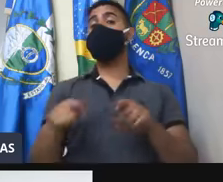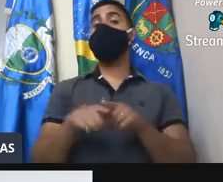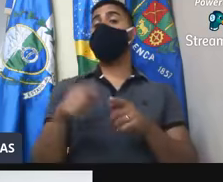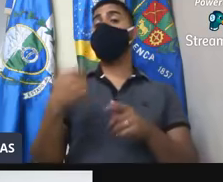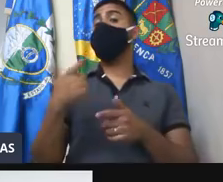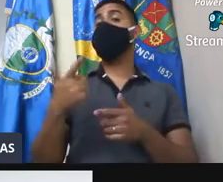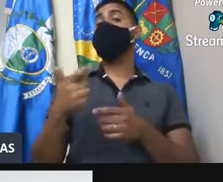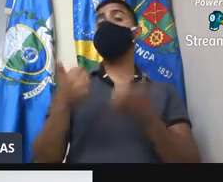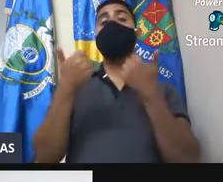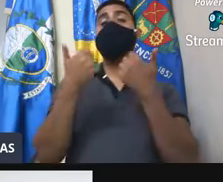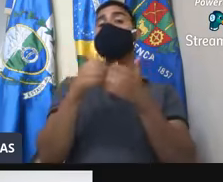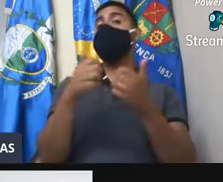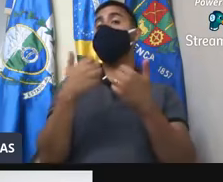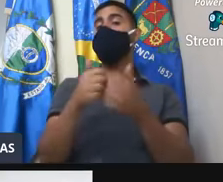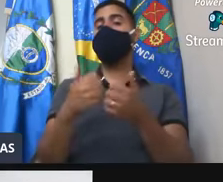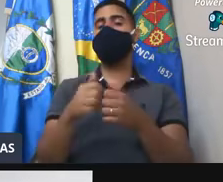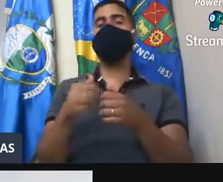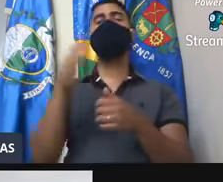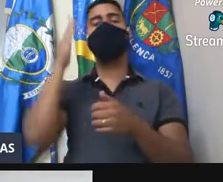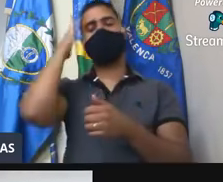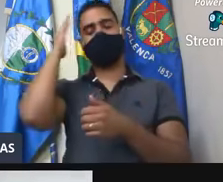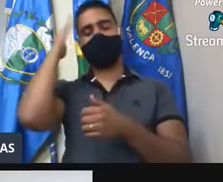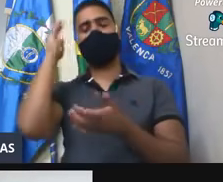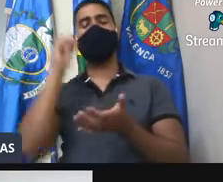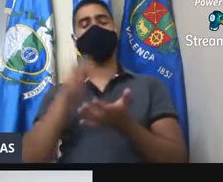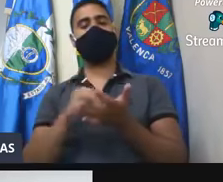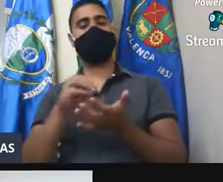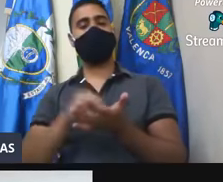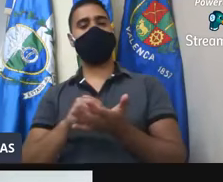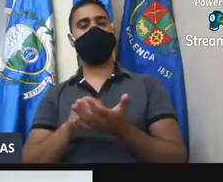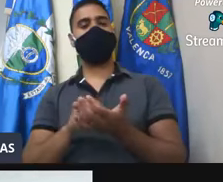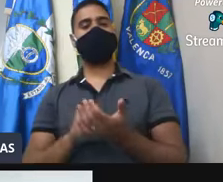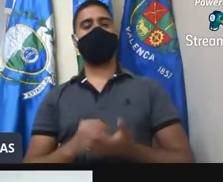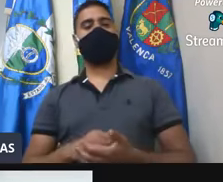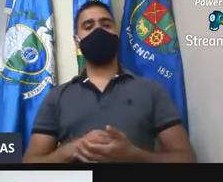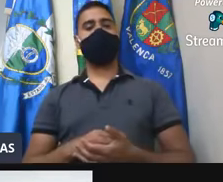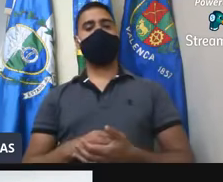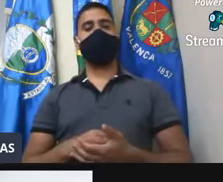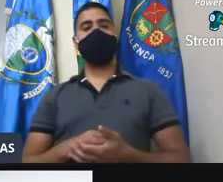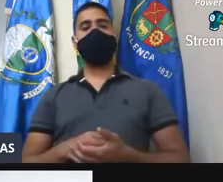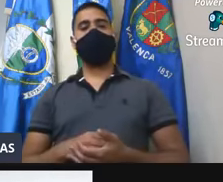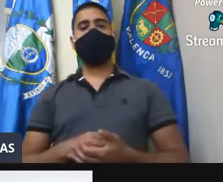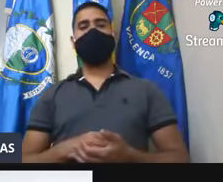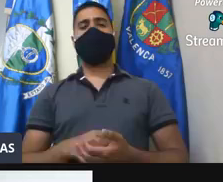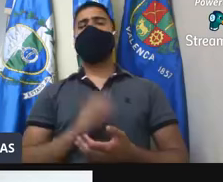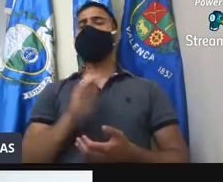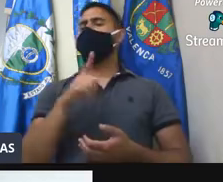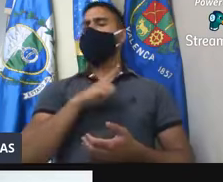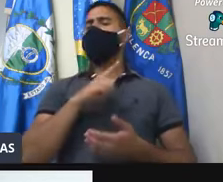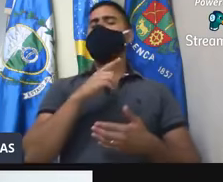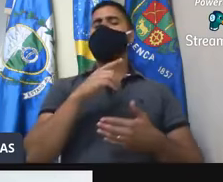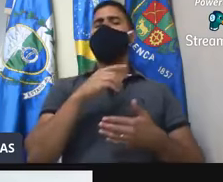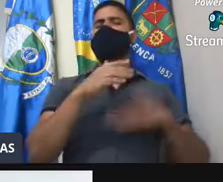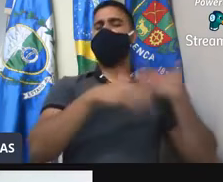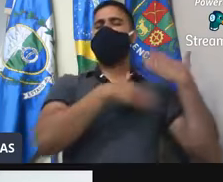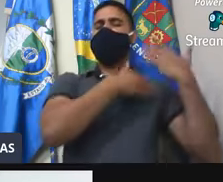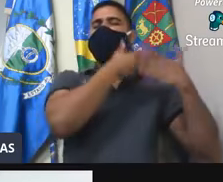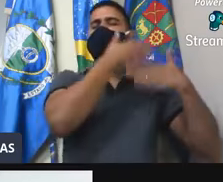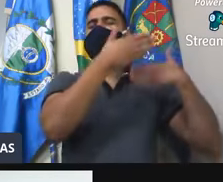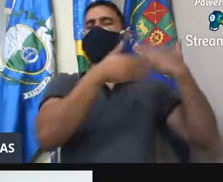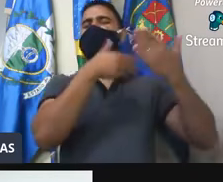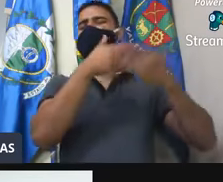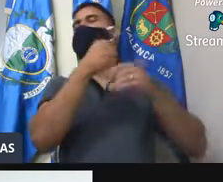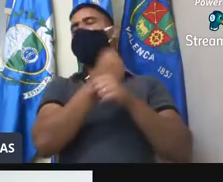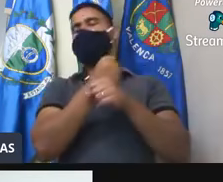o nosso transporte público é precário, né, o atendimento acontece há muitos e muitos anos dessa forma precária, nós